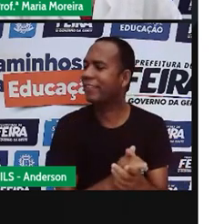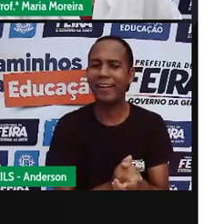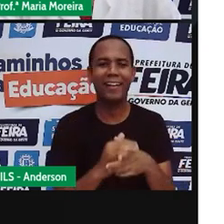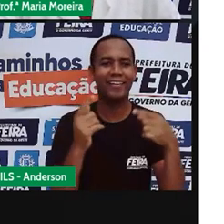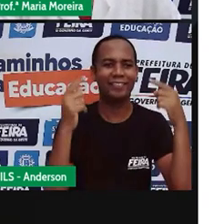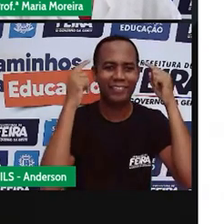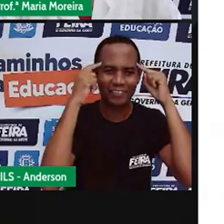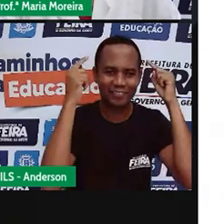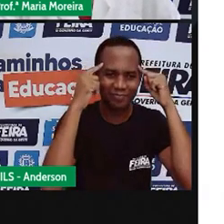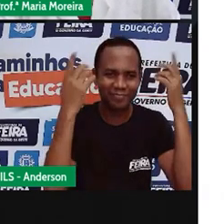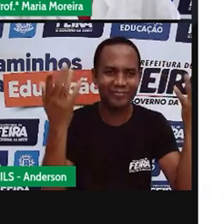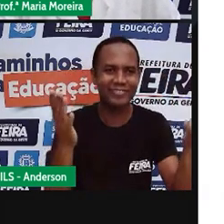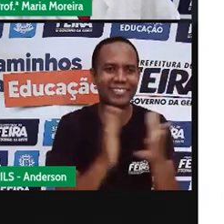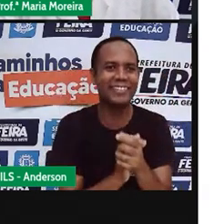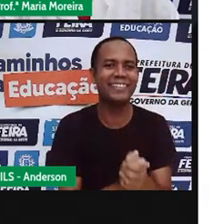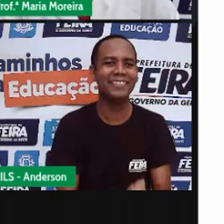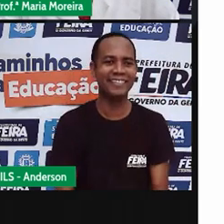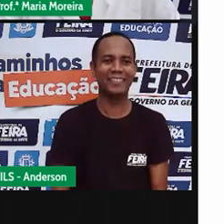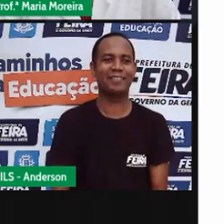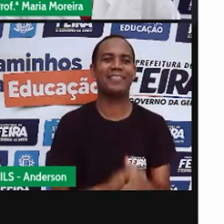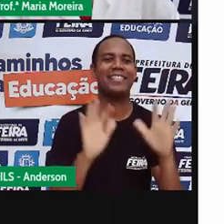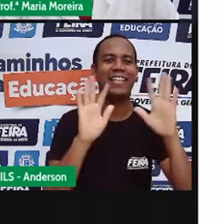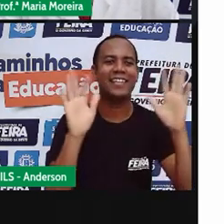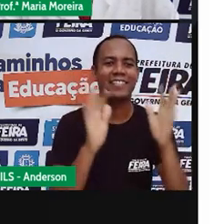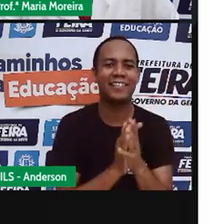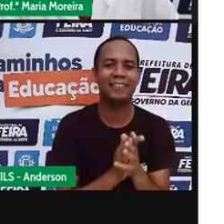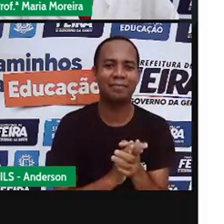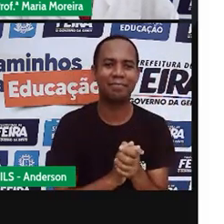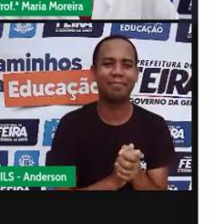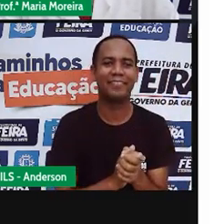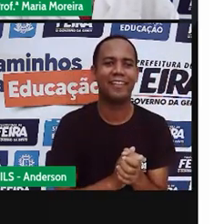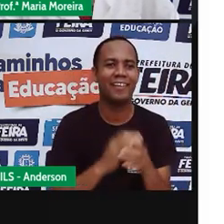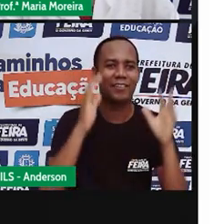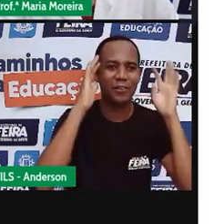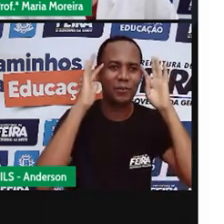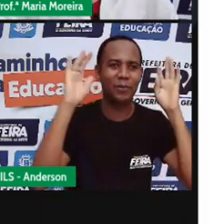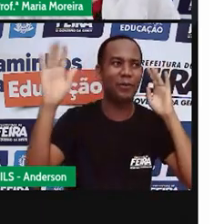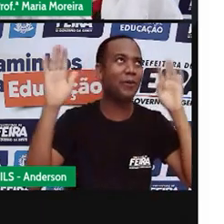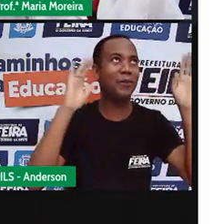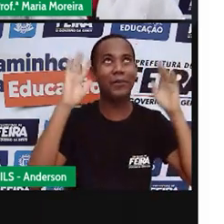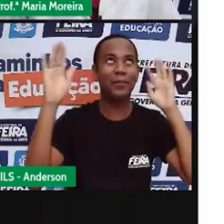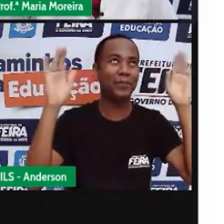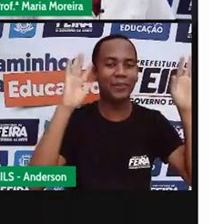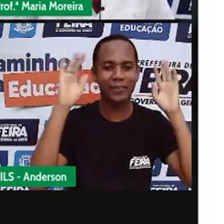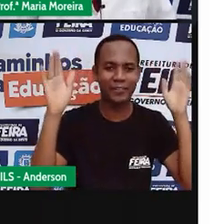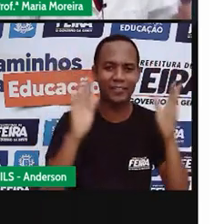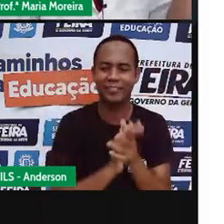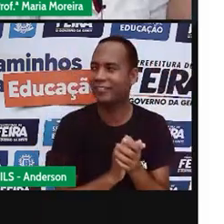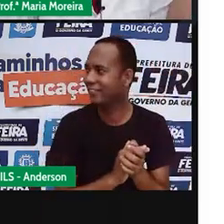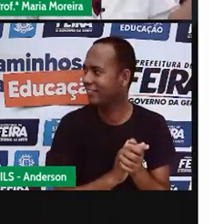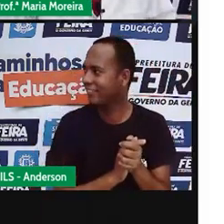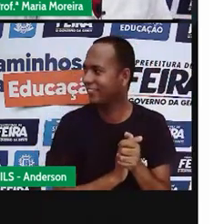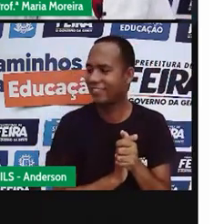É isso. De origem francesa. A Anderson está aqui devagando, né? Pró!